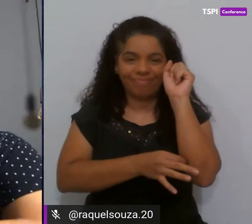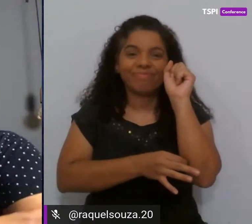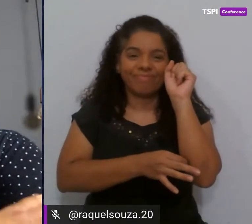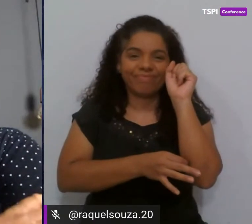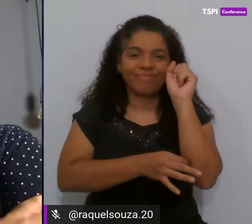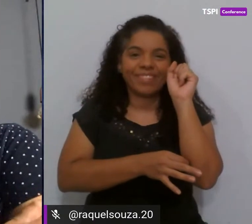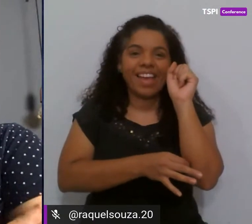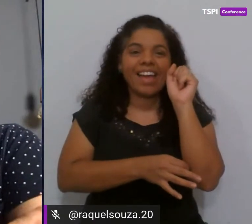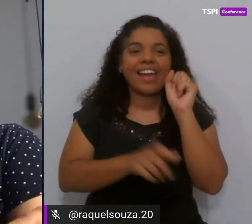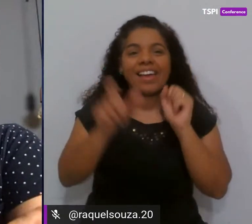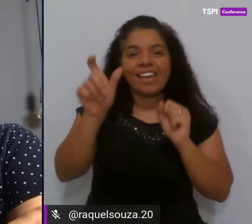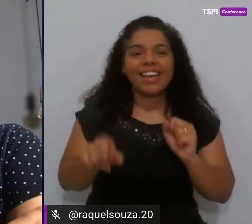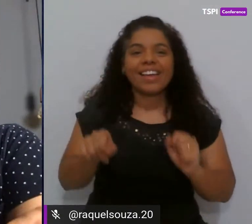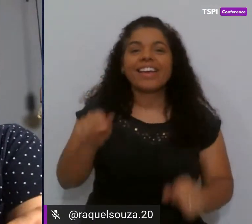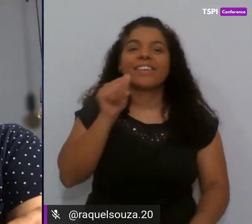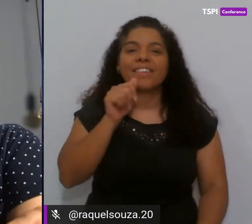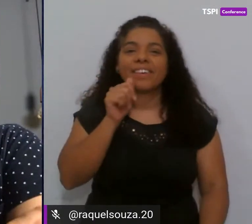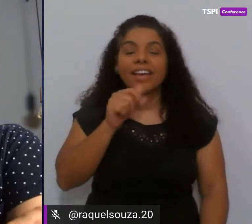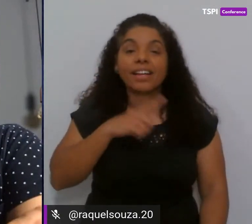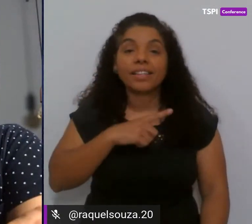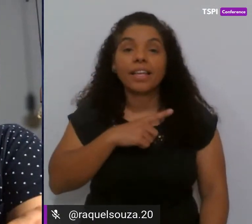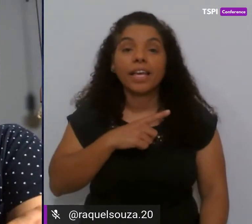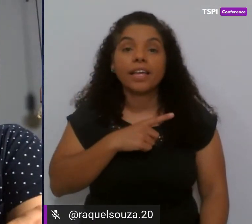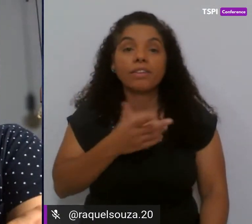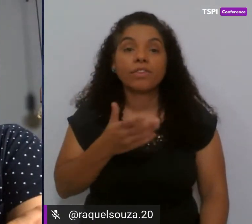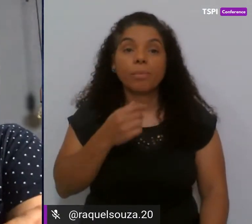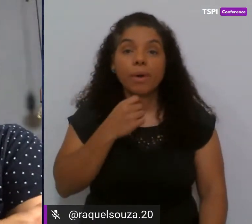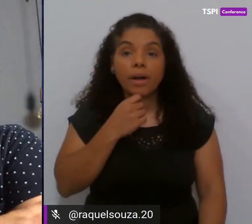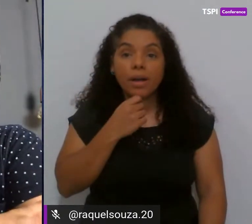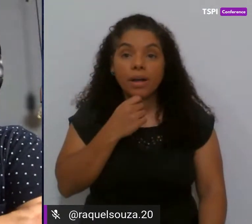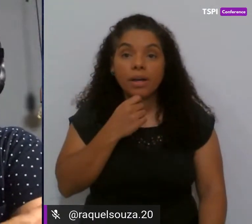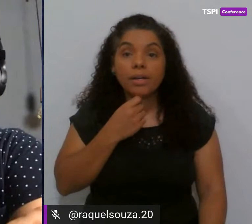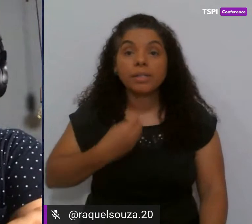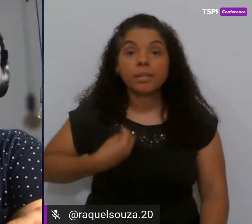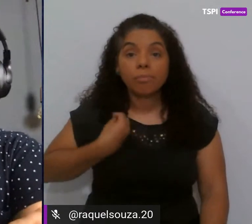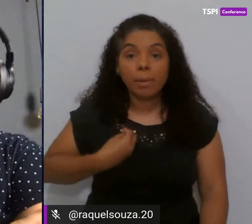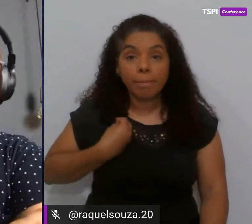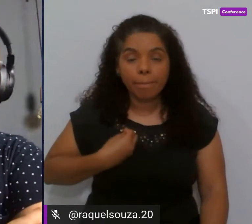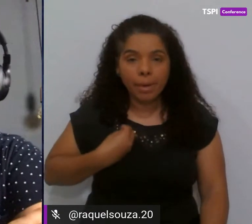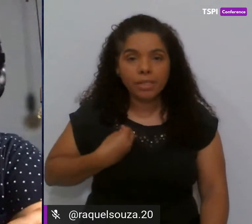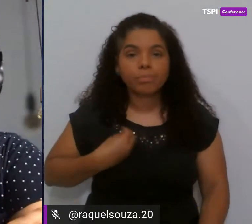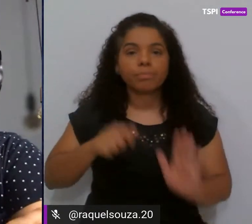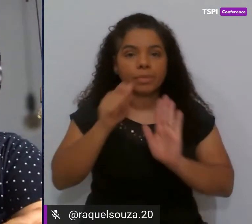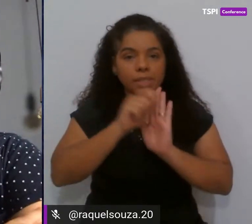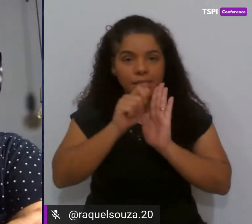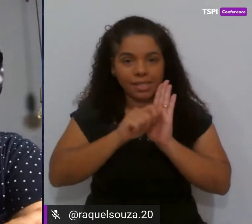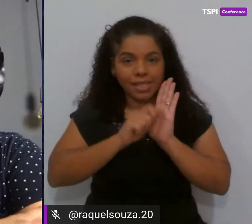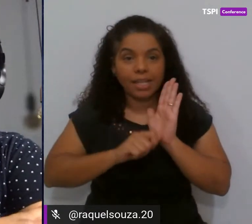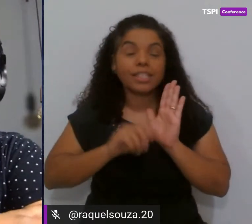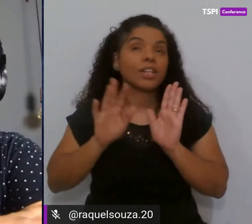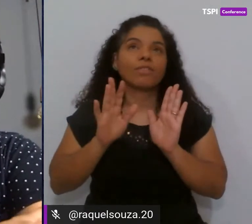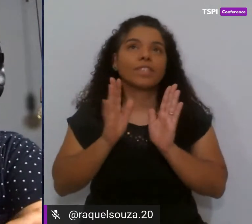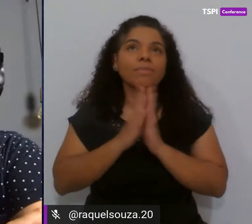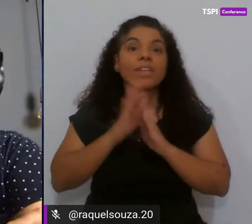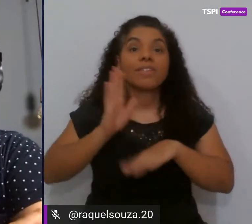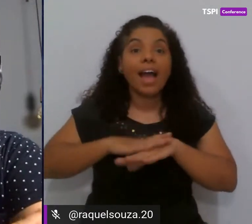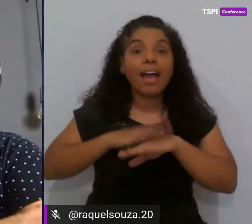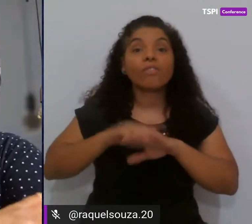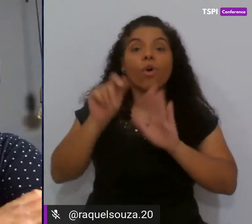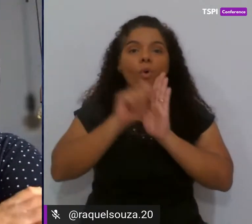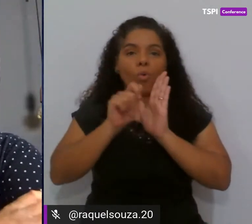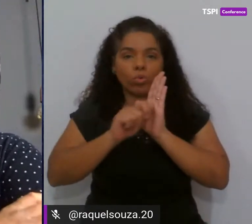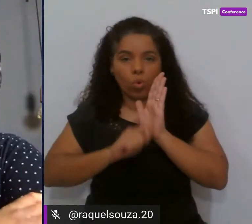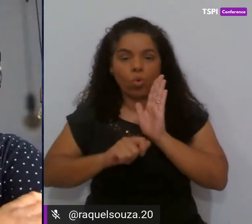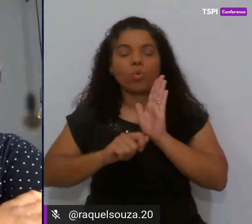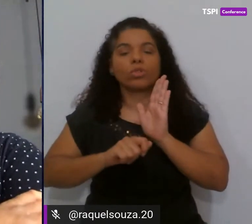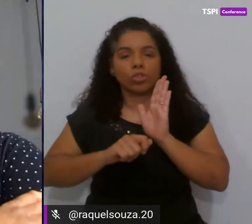Ela teve ali uma participação na escrita de, na verdade, ela foi autora da escrita